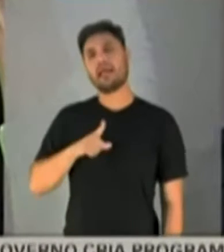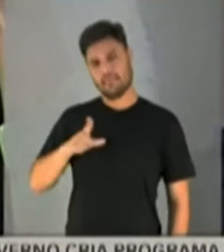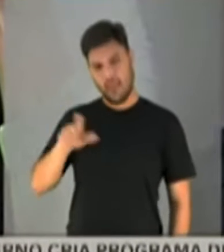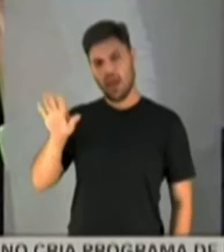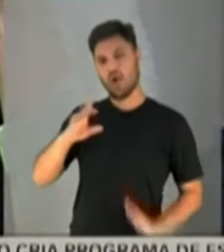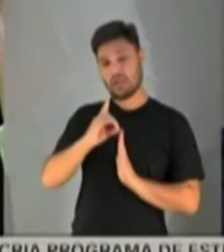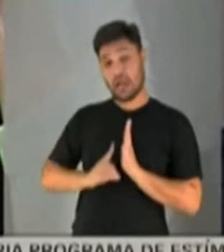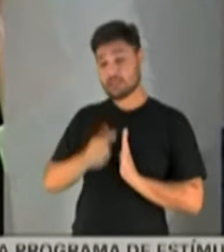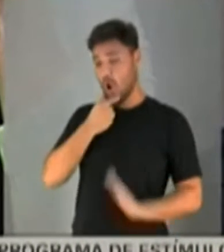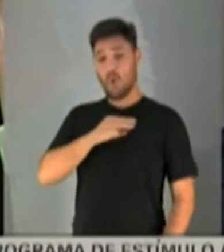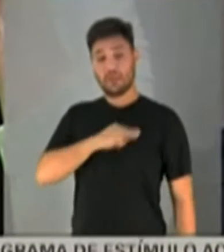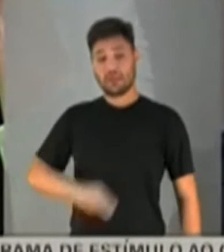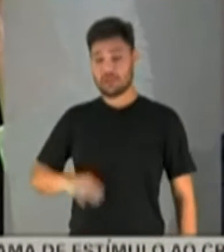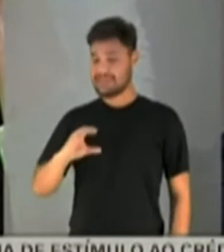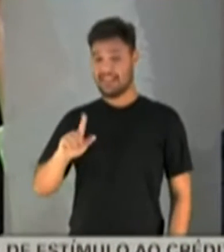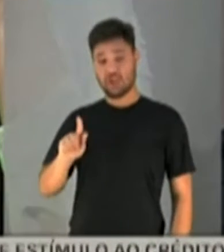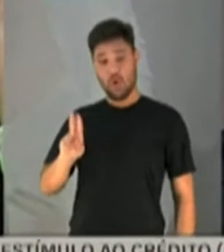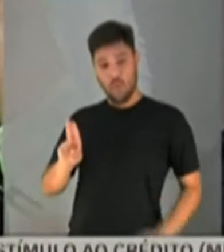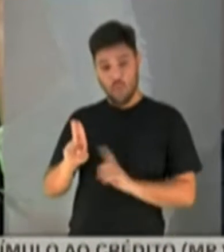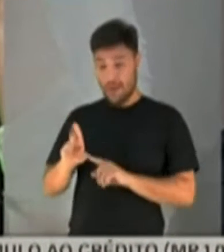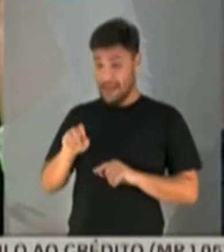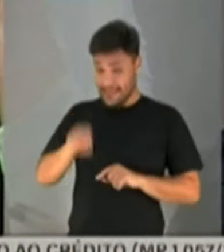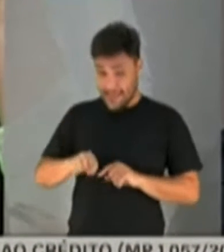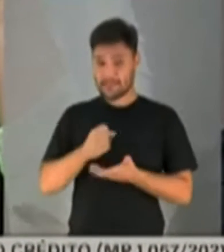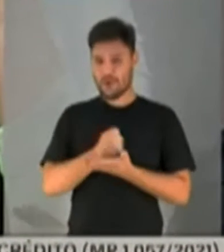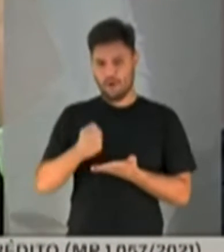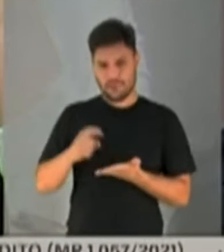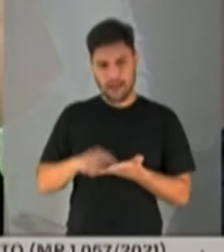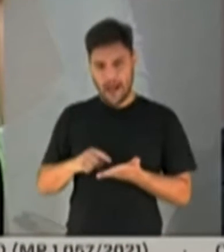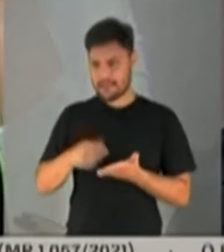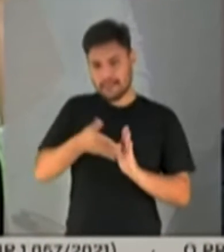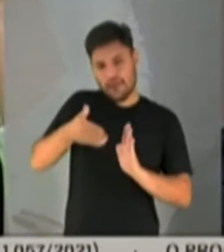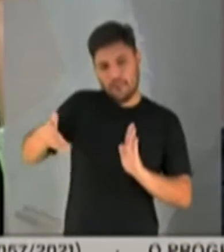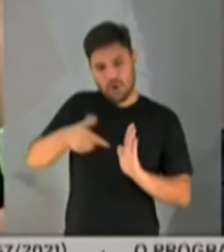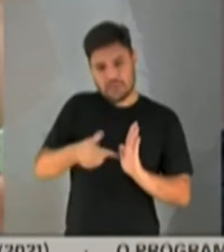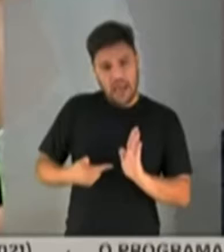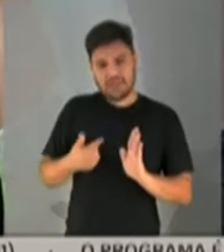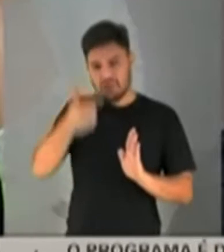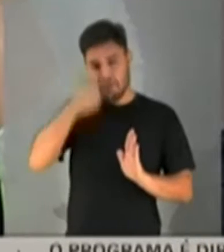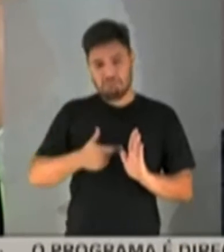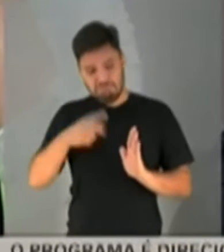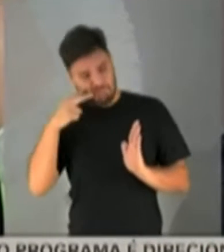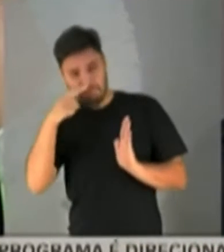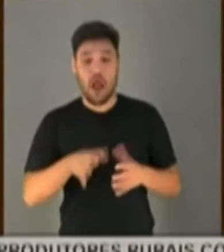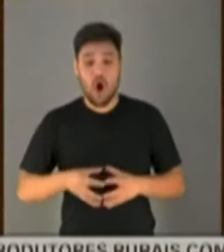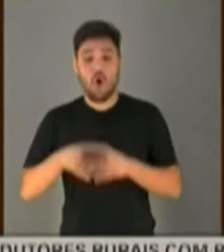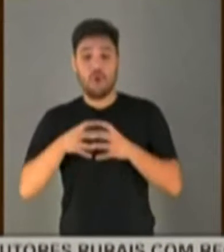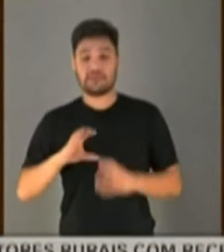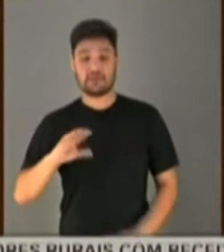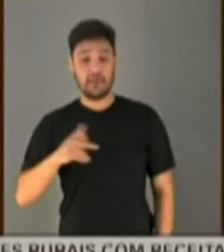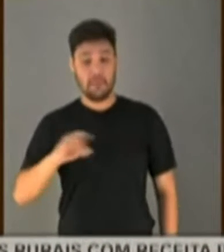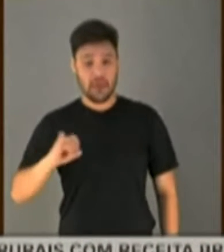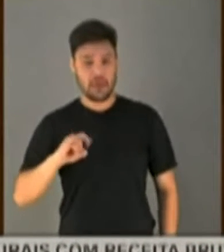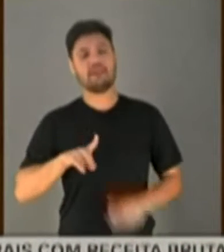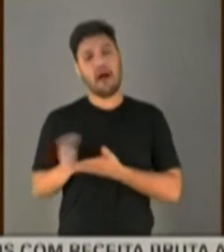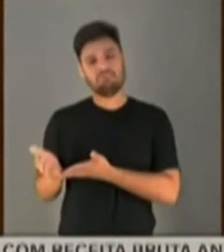...do ministro da CGU dizendo que sobre este contrato, sobre este processo, não pesa nenhuma irregularidade. Quero que vai